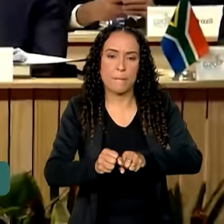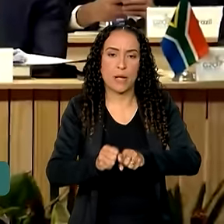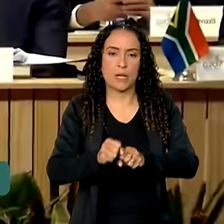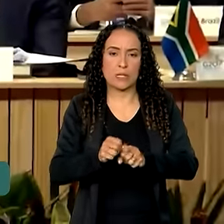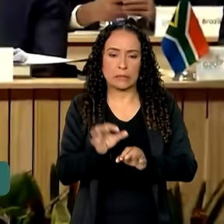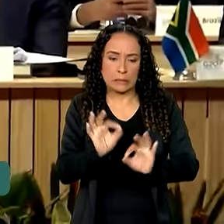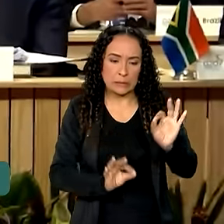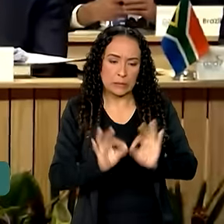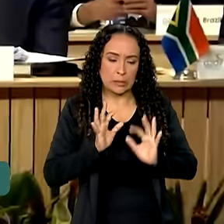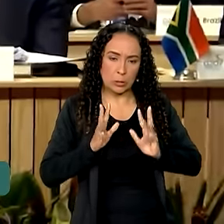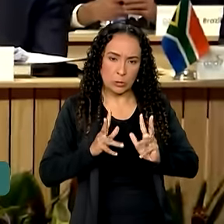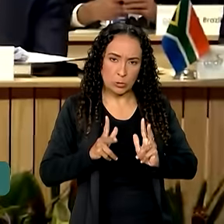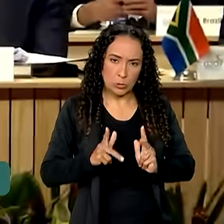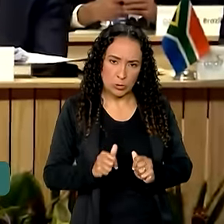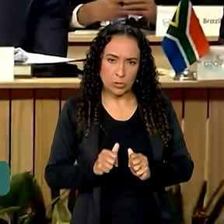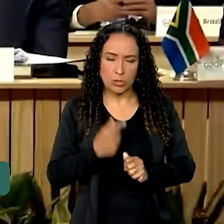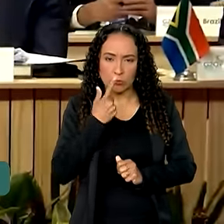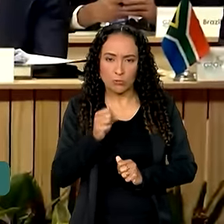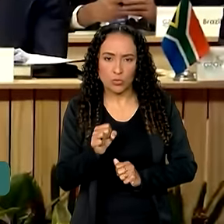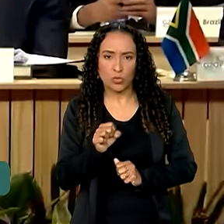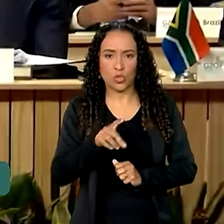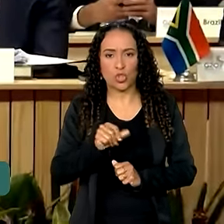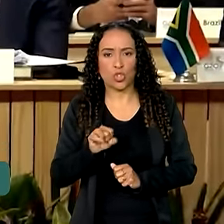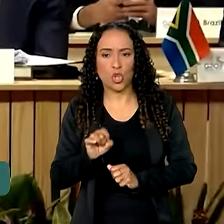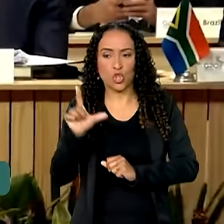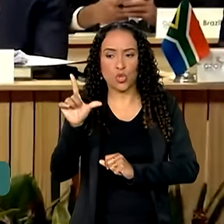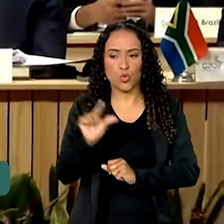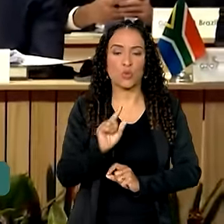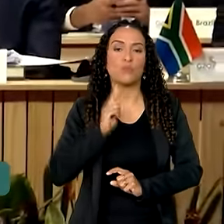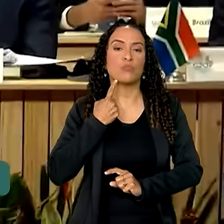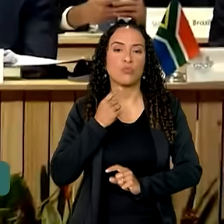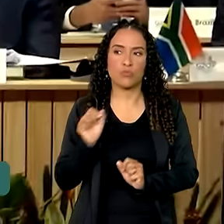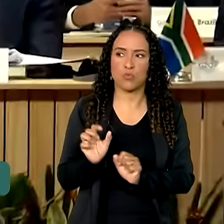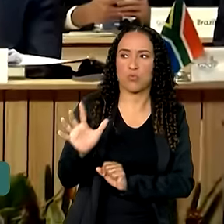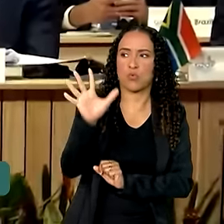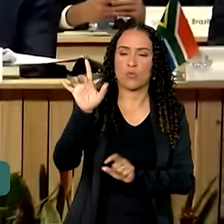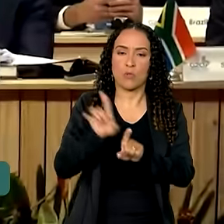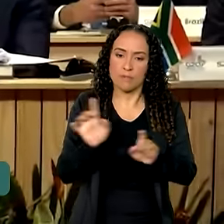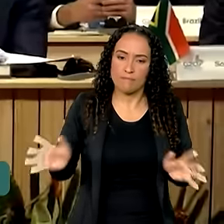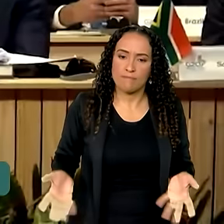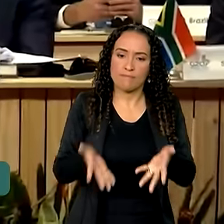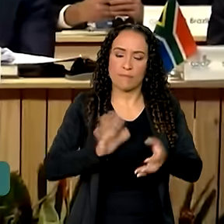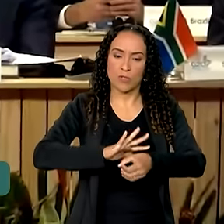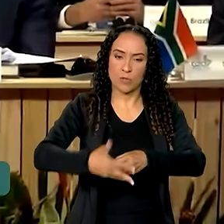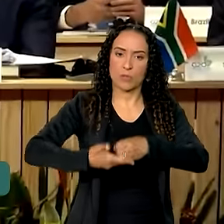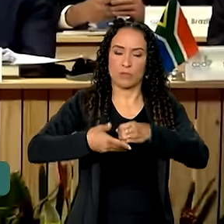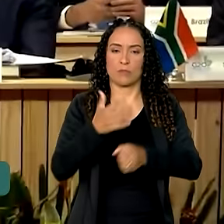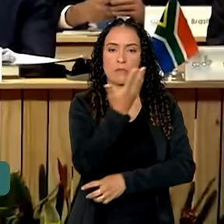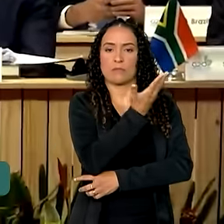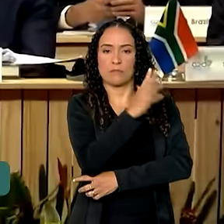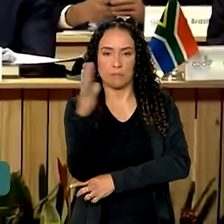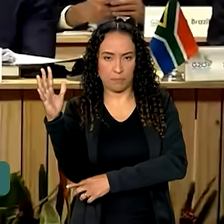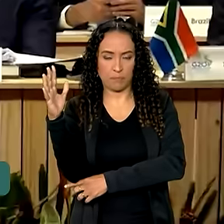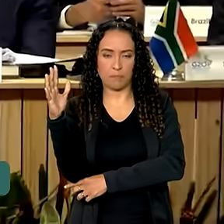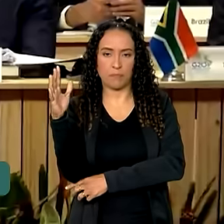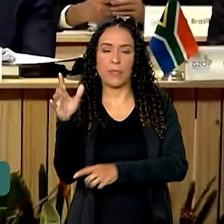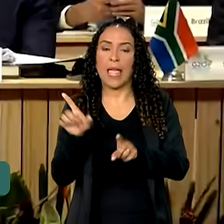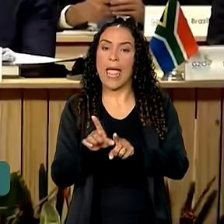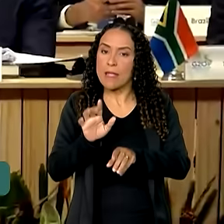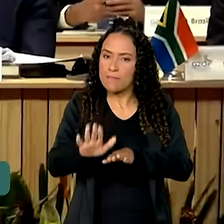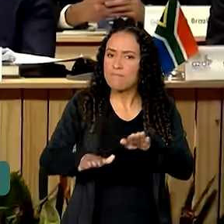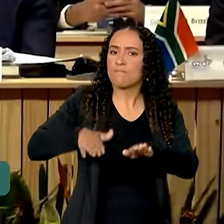resíduos sólidos com o objetivo de reduzir a poluição e promover a sustentabilidade ambiental. Um passo